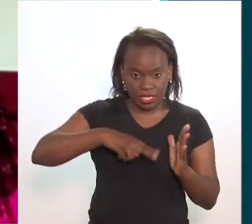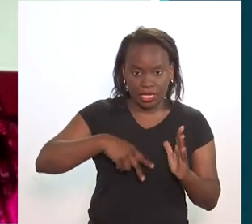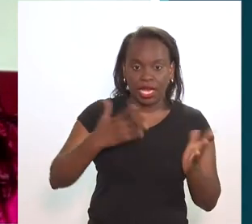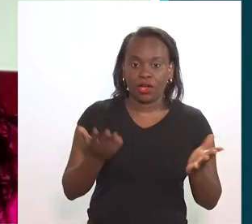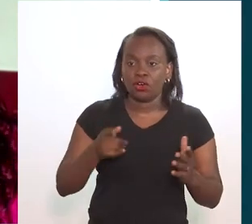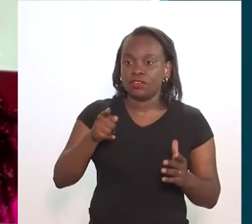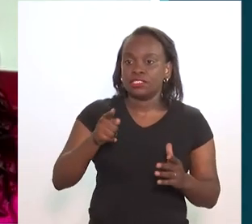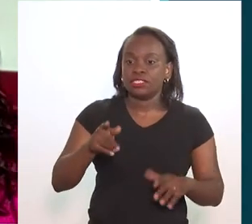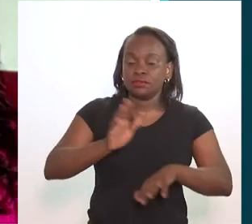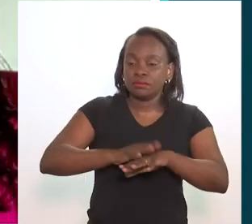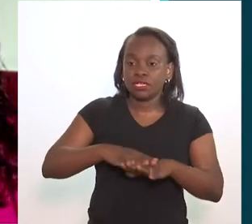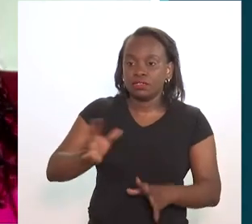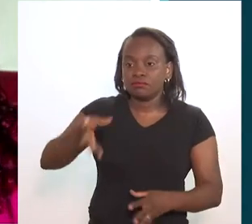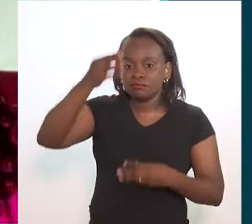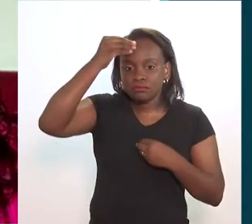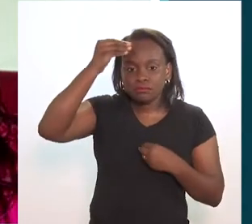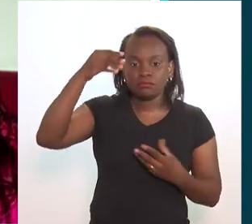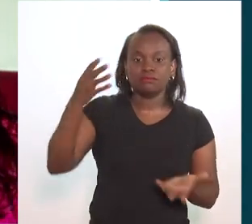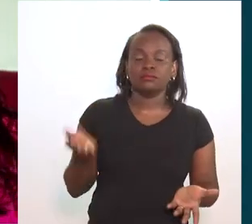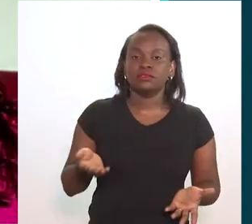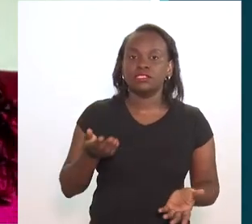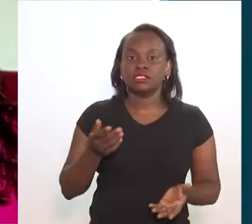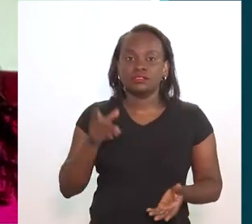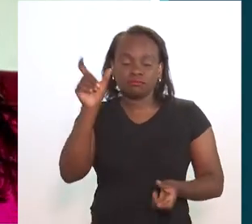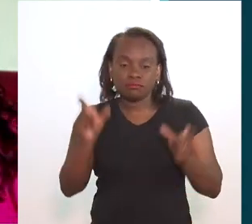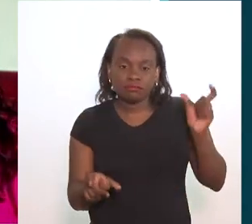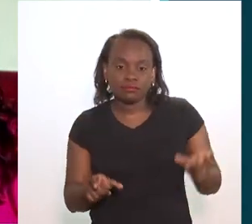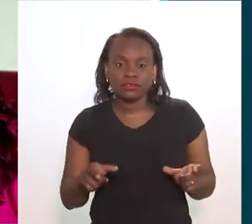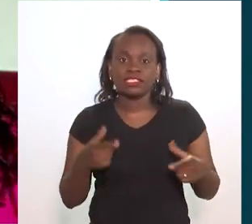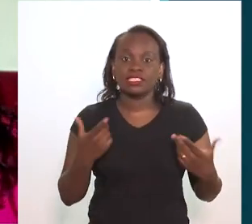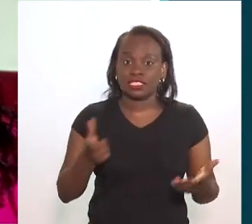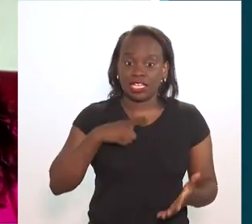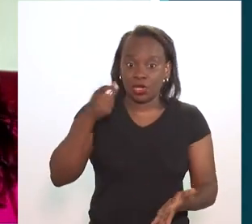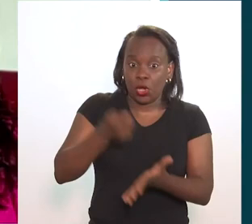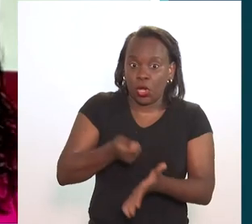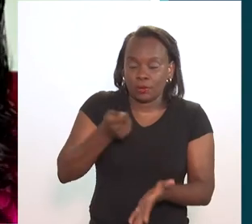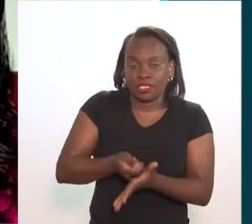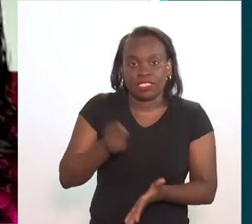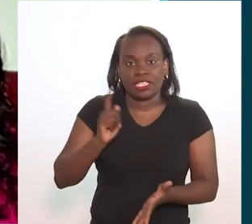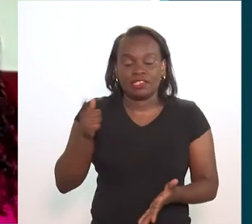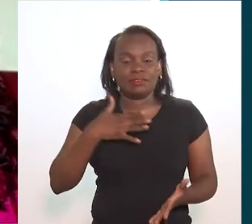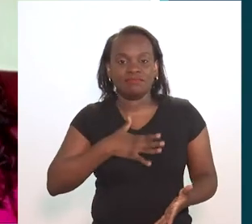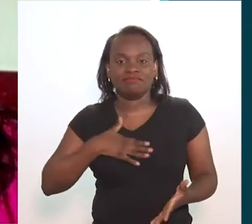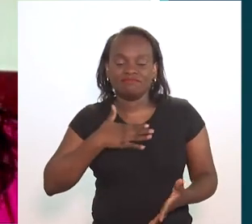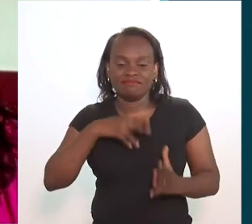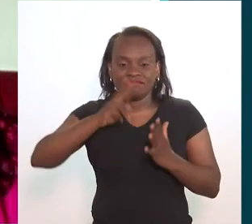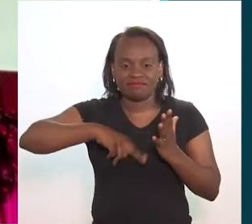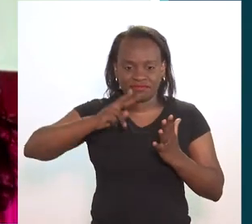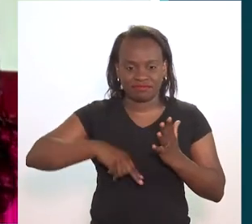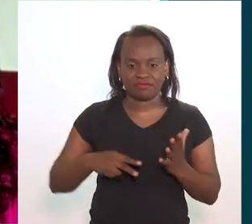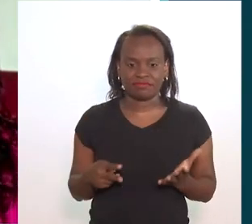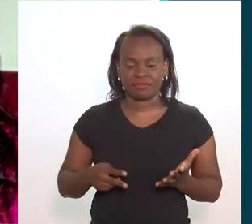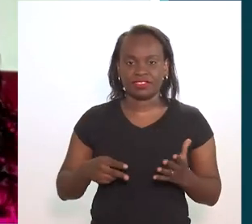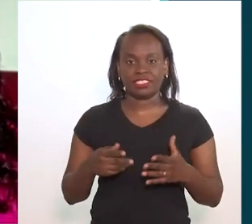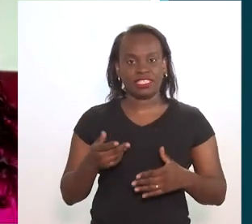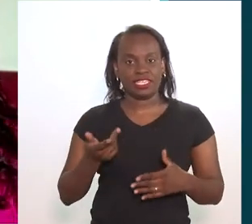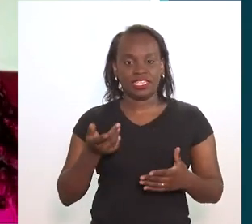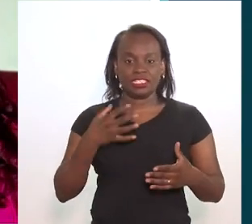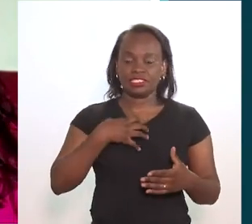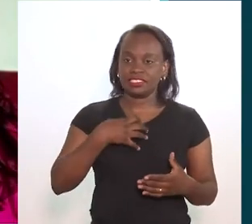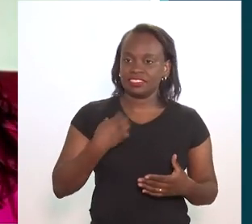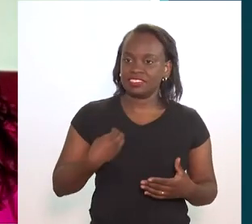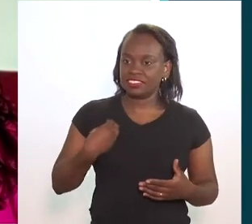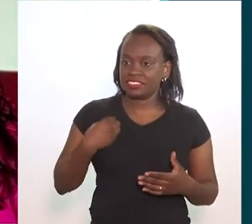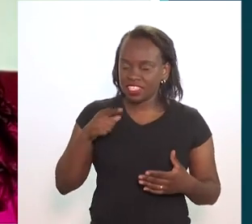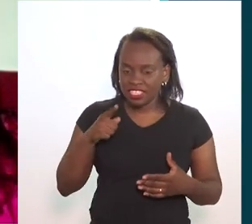jogo de perguntas e respostas de acordo com o livro, o jogo de você vai ler e agora você vai ser esse personagem daí, e